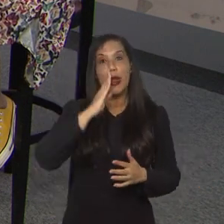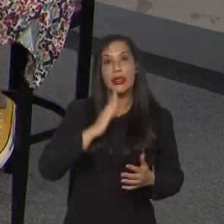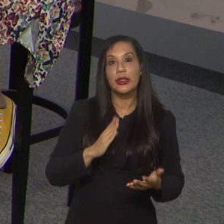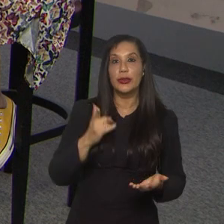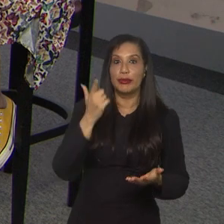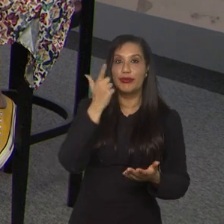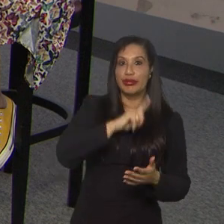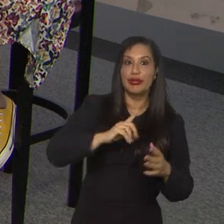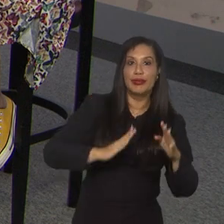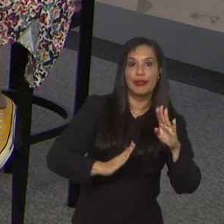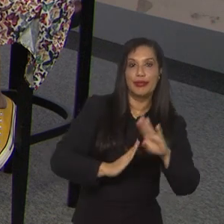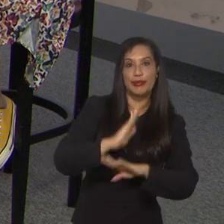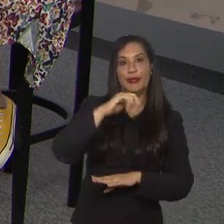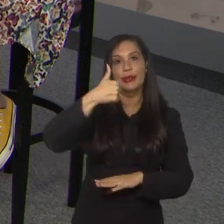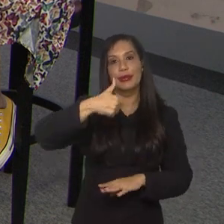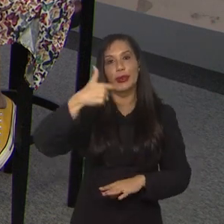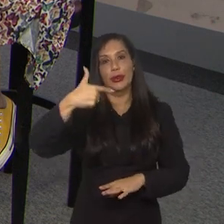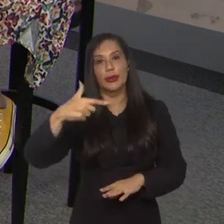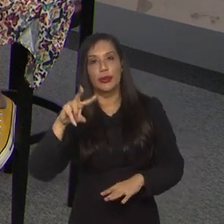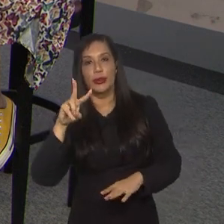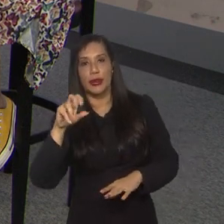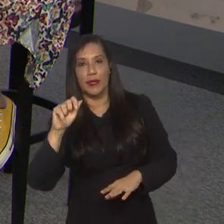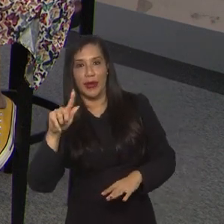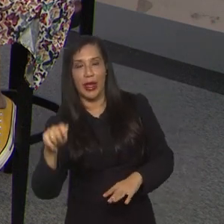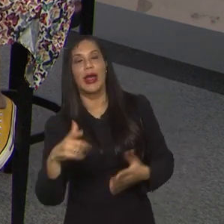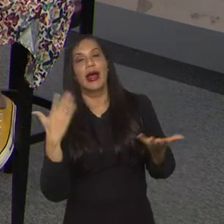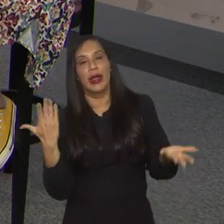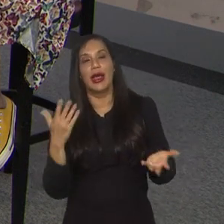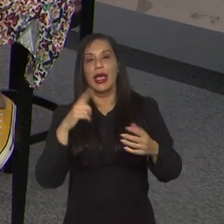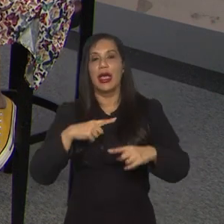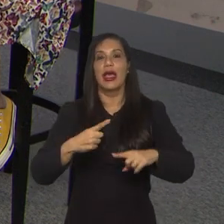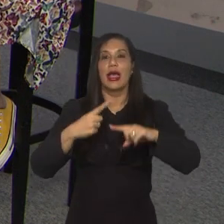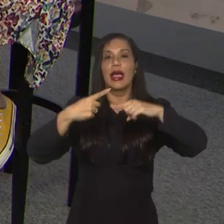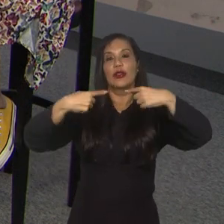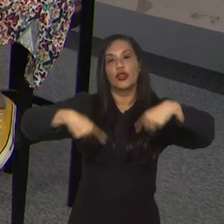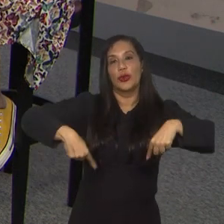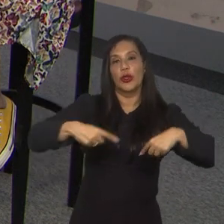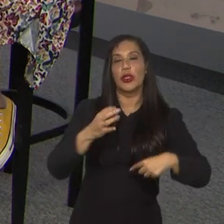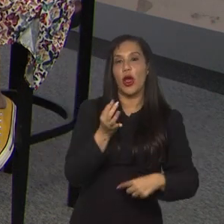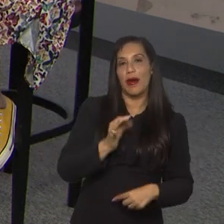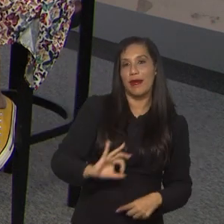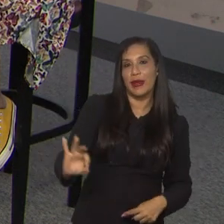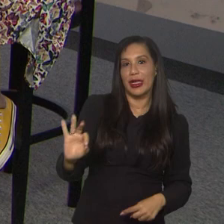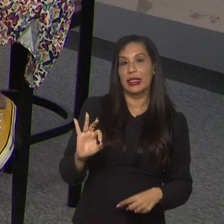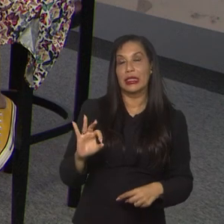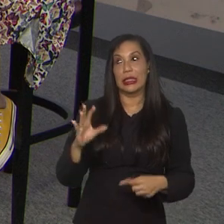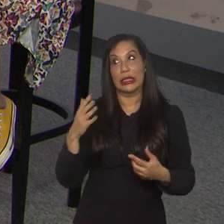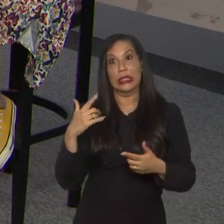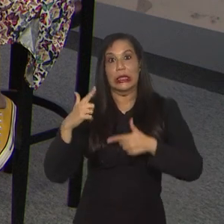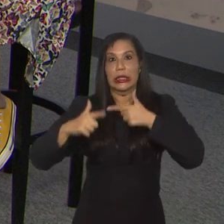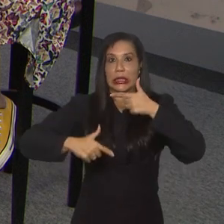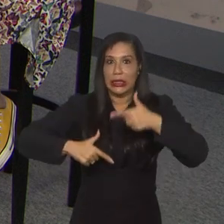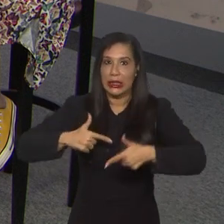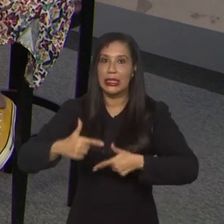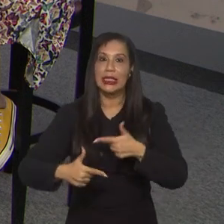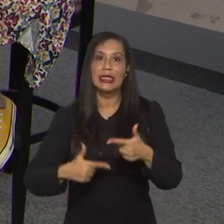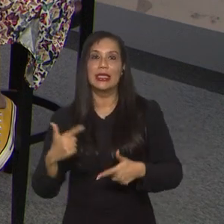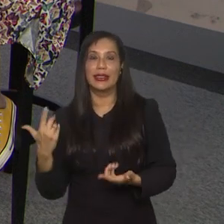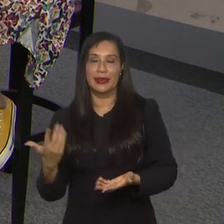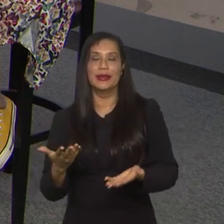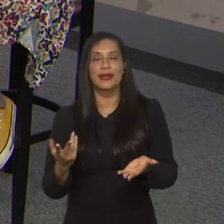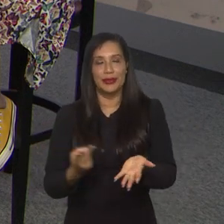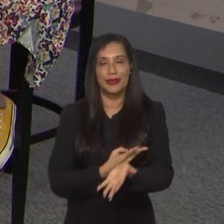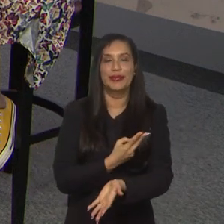passar, o primeiro com a segunda vaga, a tendência é a gente ter uma disputa ali com a França, que tem dado uma dorzinha de cabeça para a gente aí nos últimos